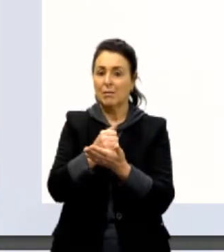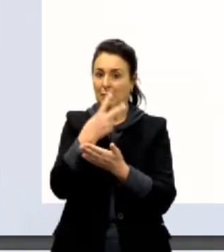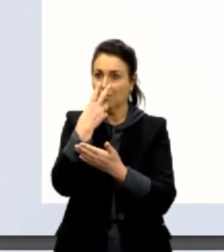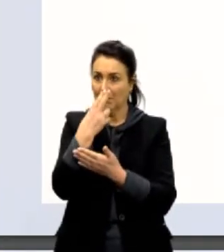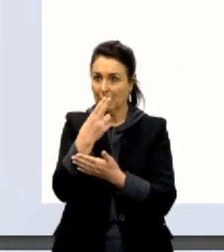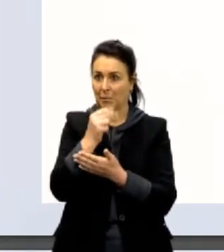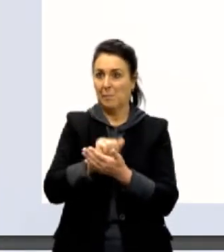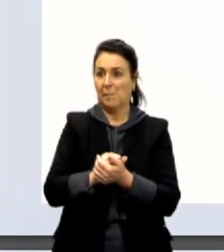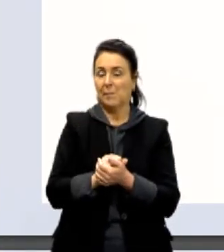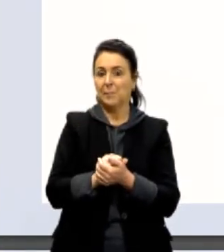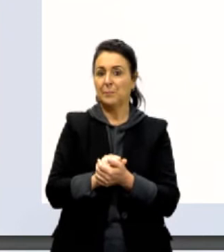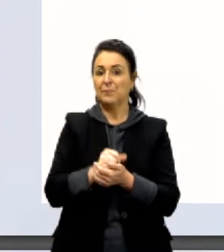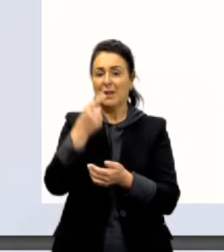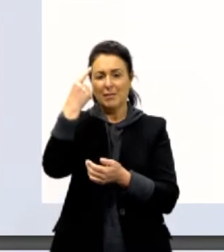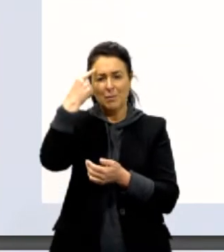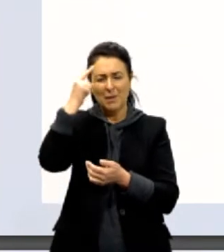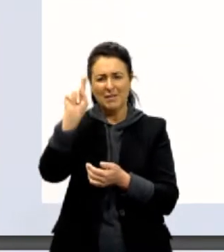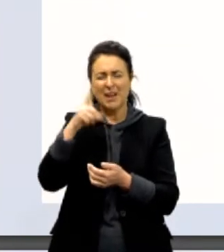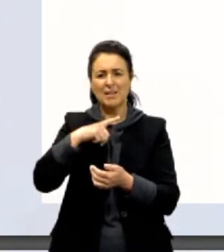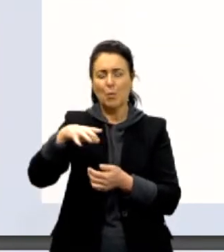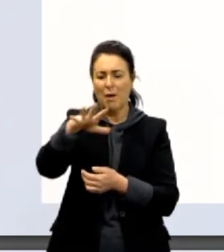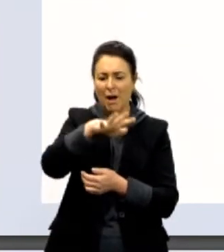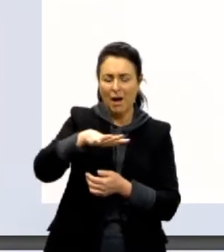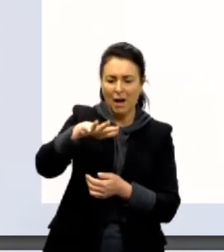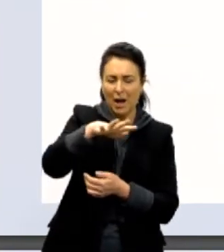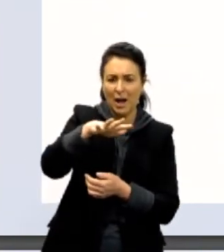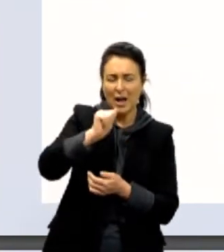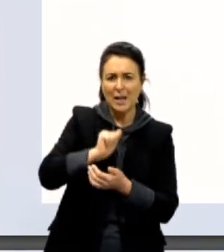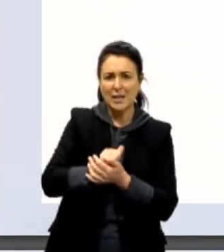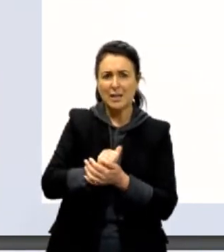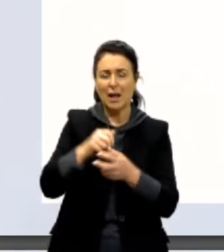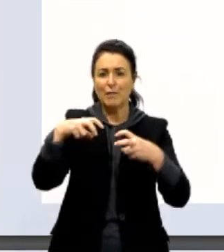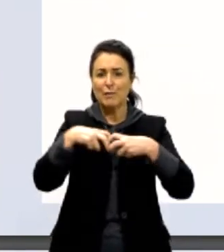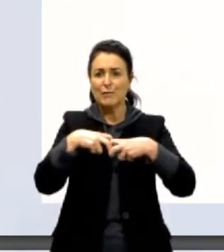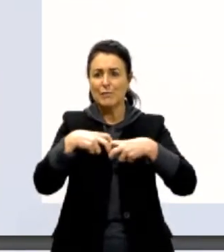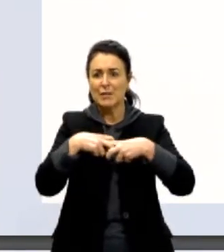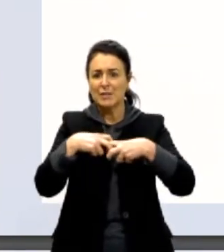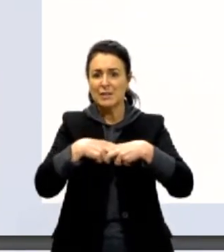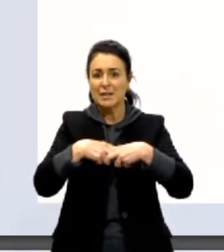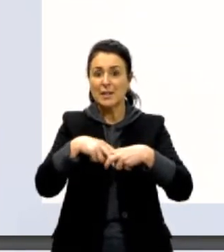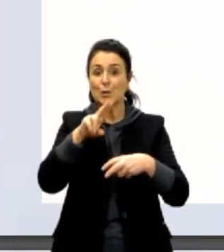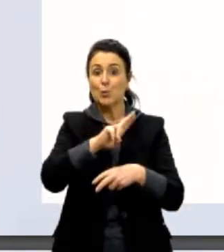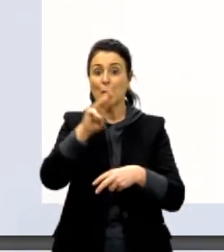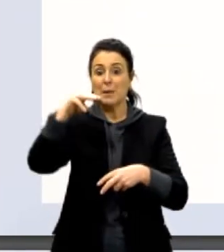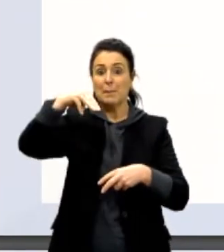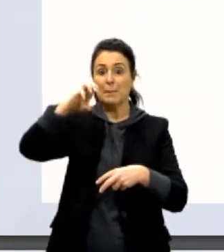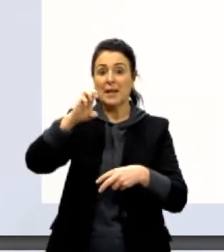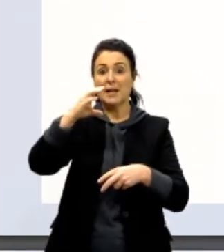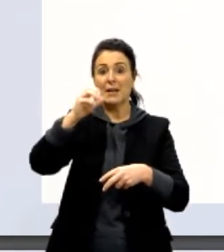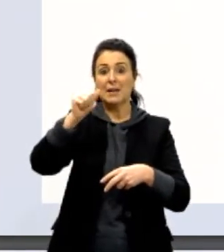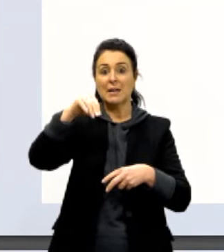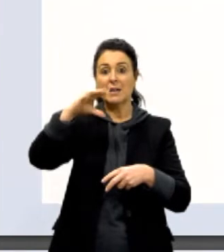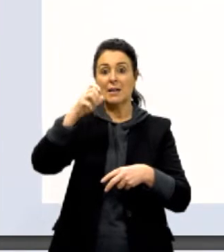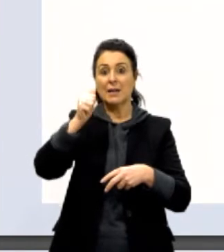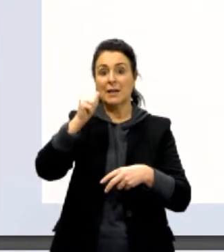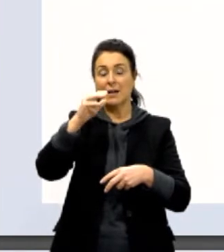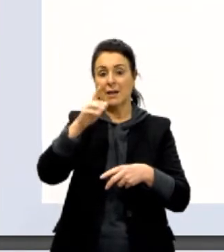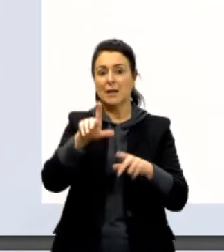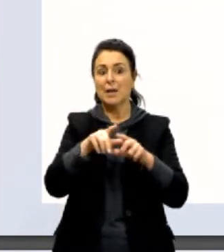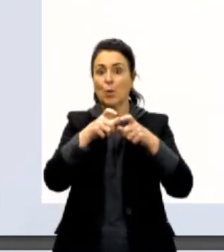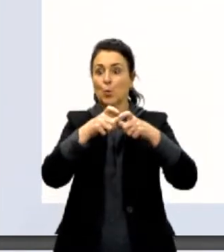Só para te ter uma ideia, tem uma área da física que se chama mecânica, que é uma área bem grande,